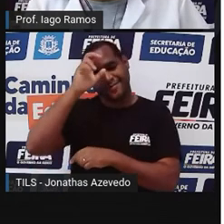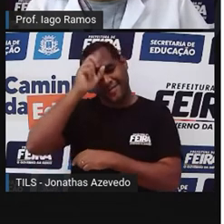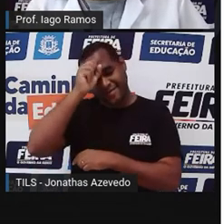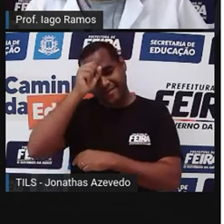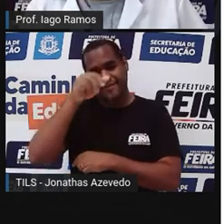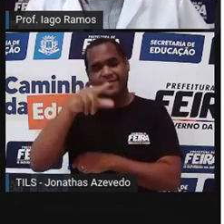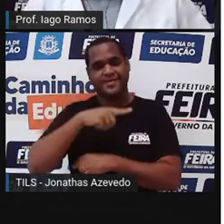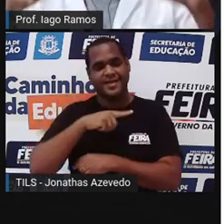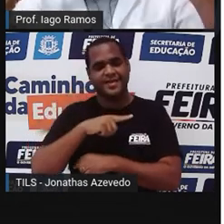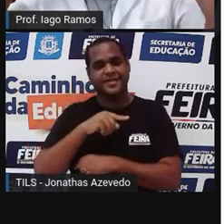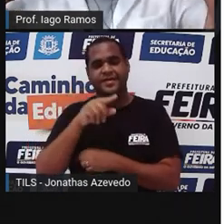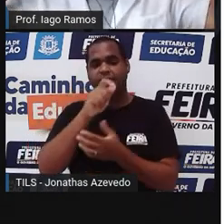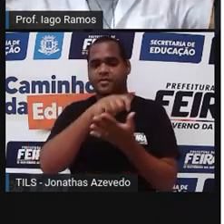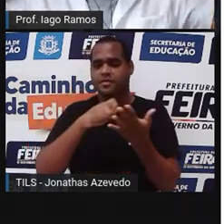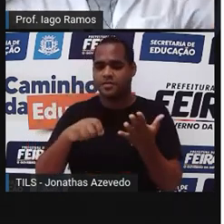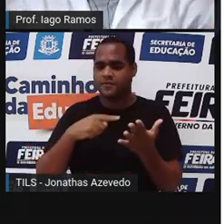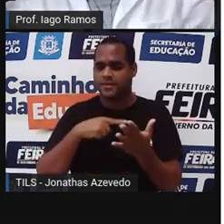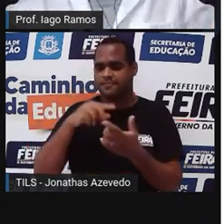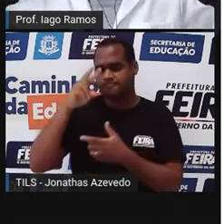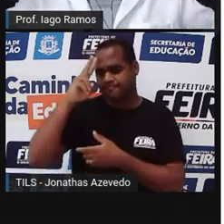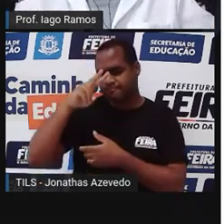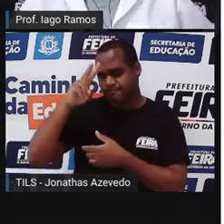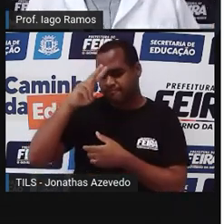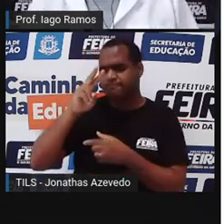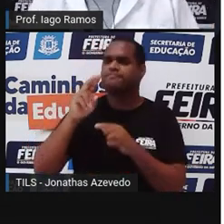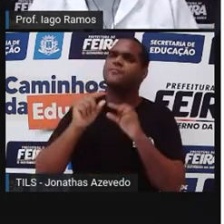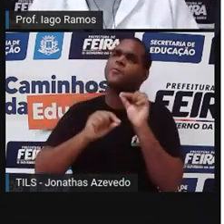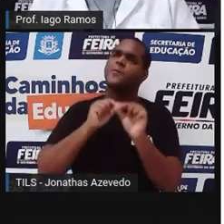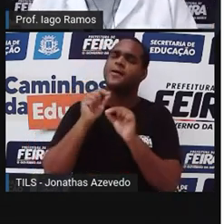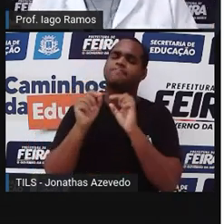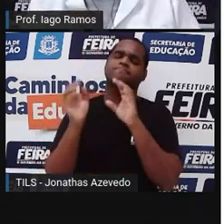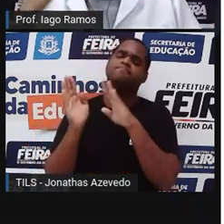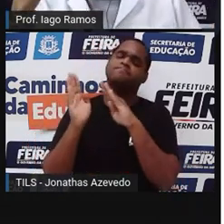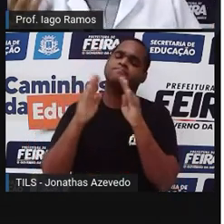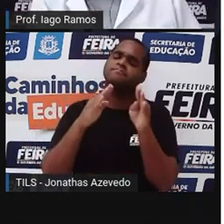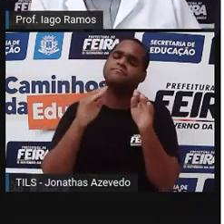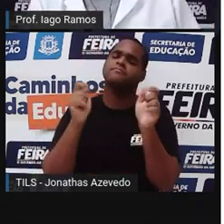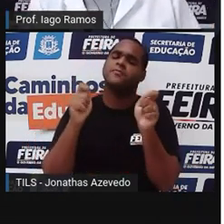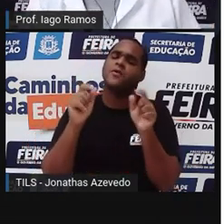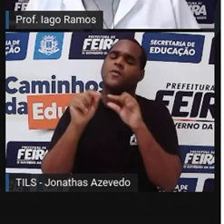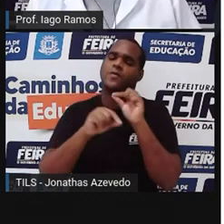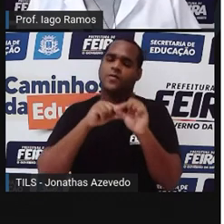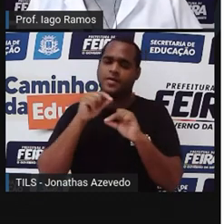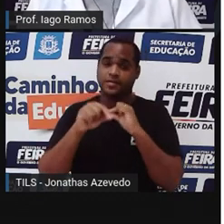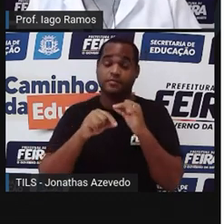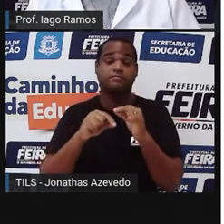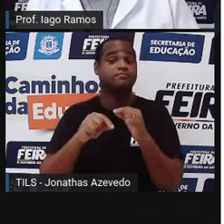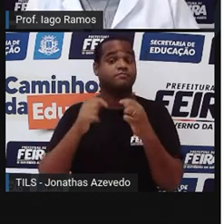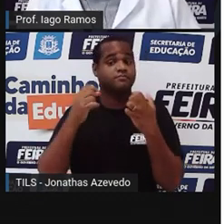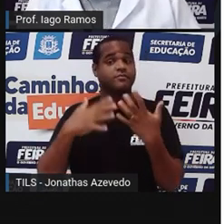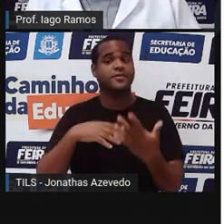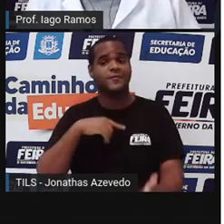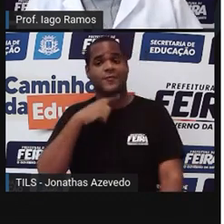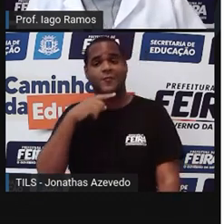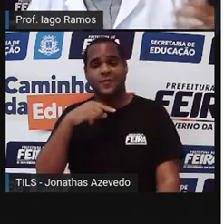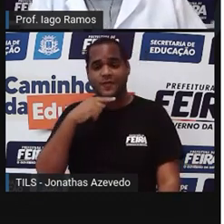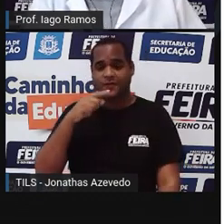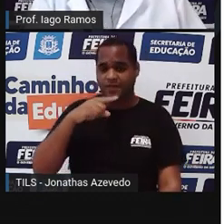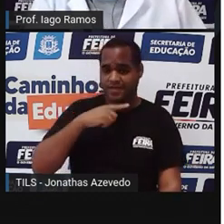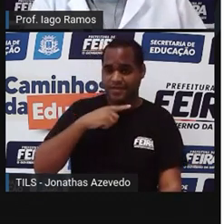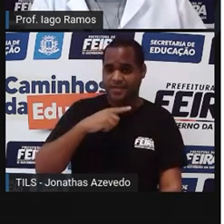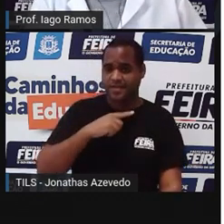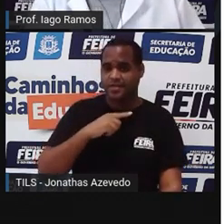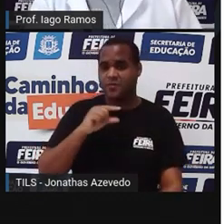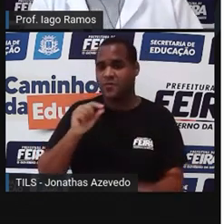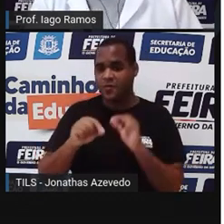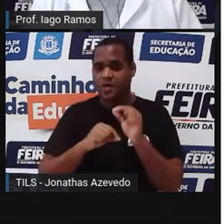na hora de você escrever, você vai ter que ter lembranças dessa aula. E essas lembranças vão te dizer onde é que você teve mais dúvida, onde é que você teve